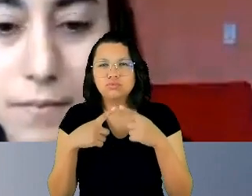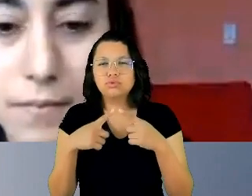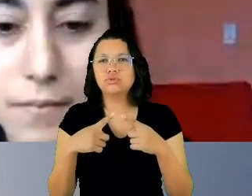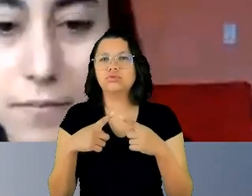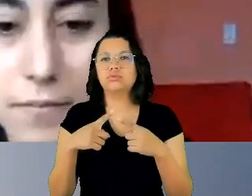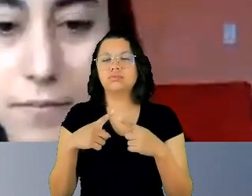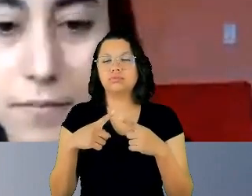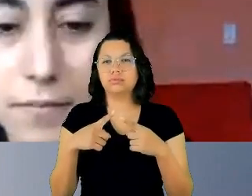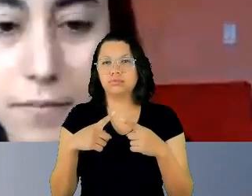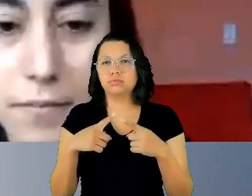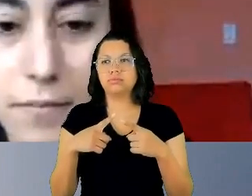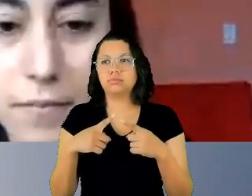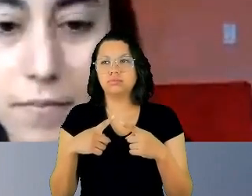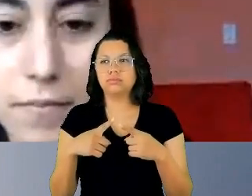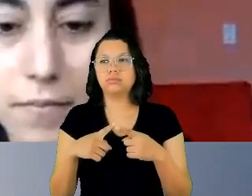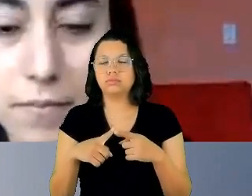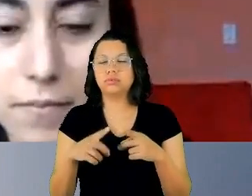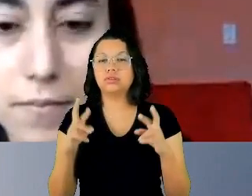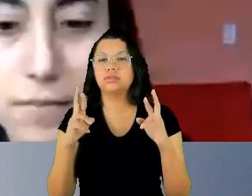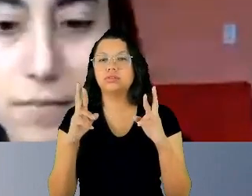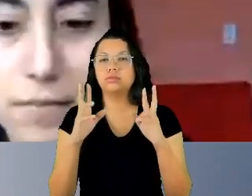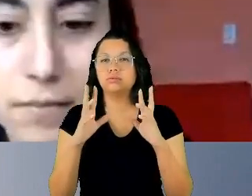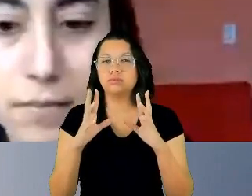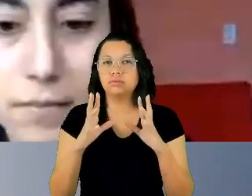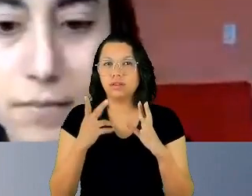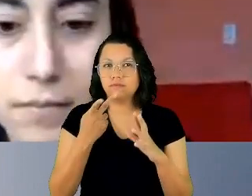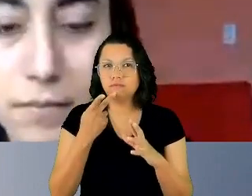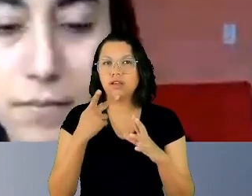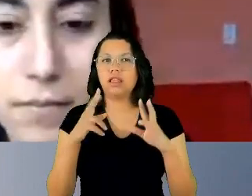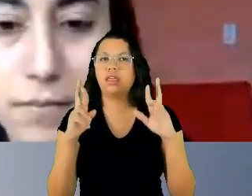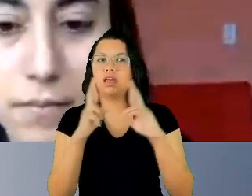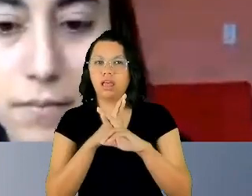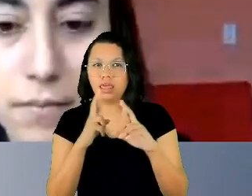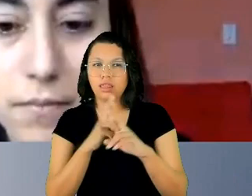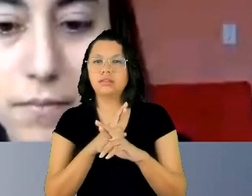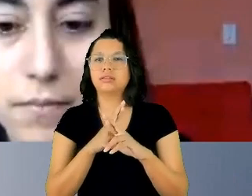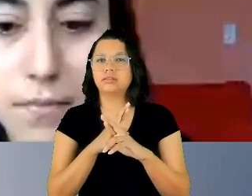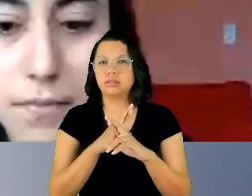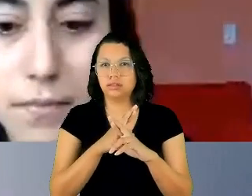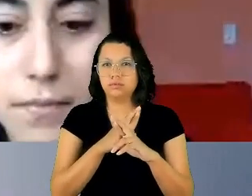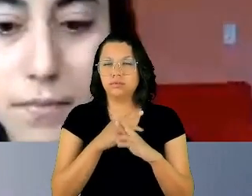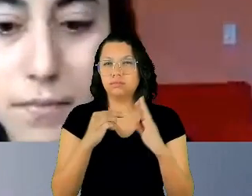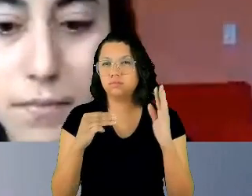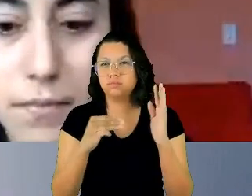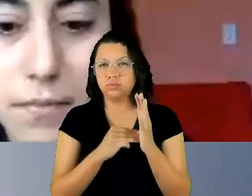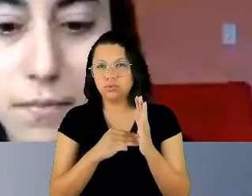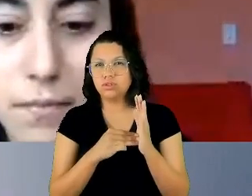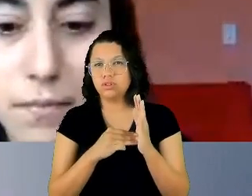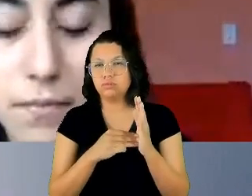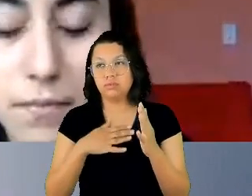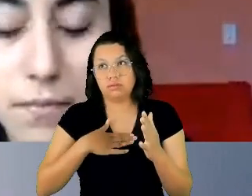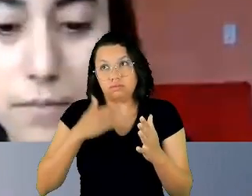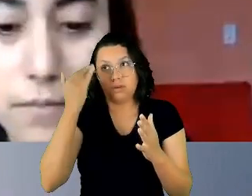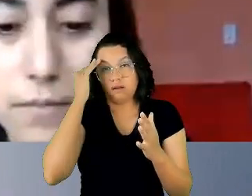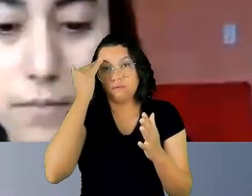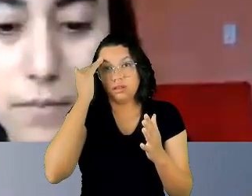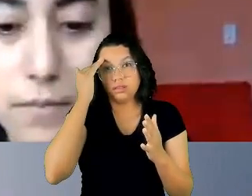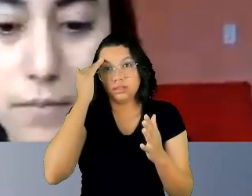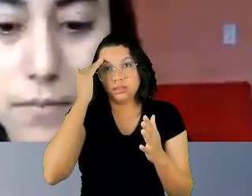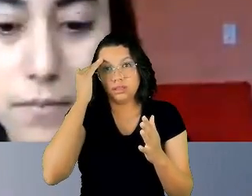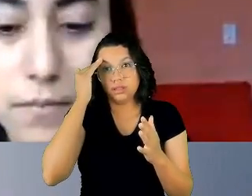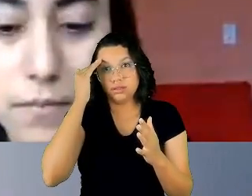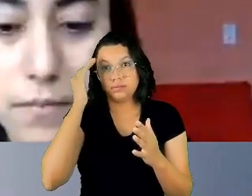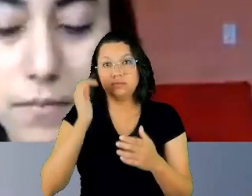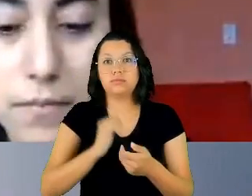pontos relativos a uma das causas que, no meu entender, geraram